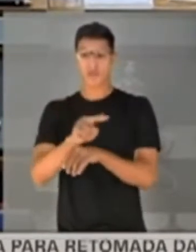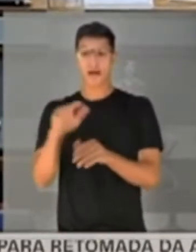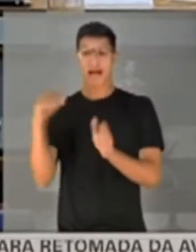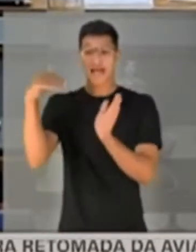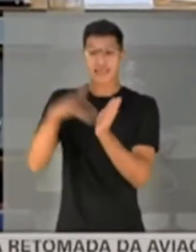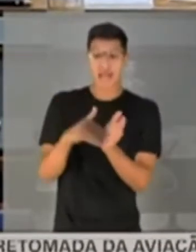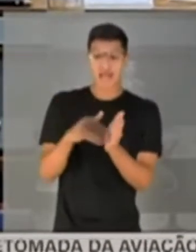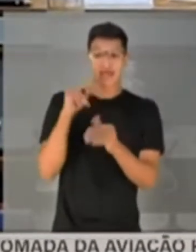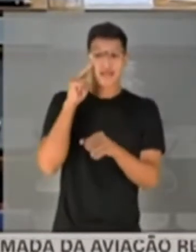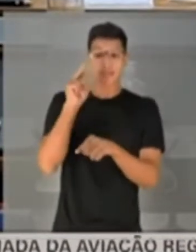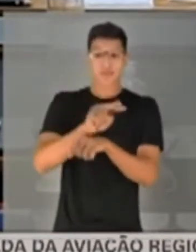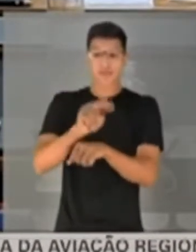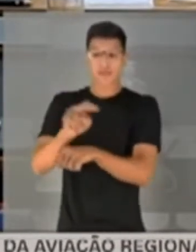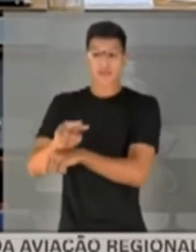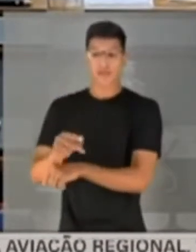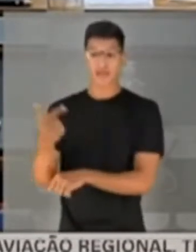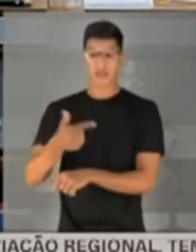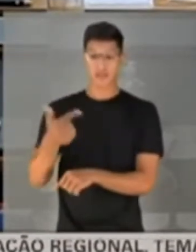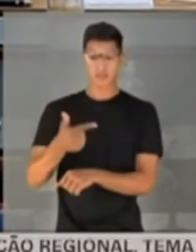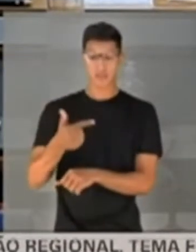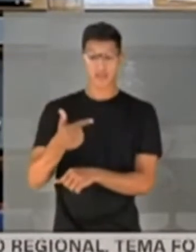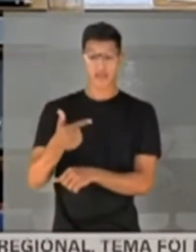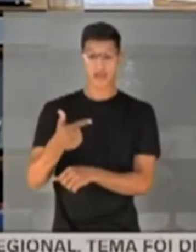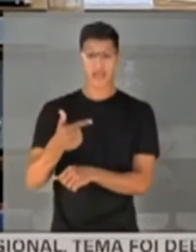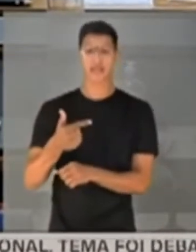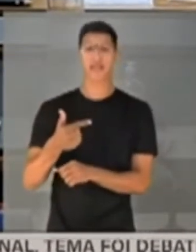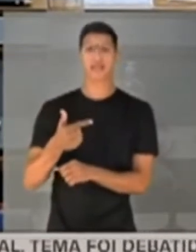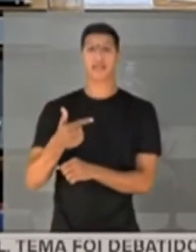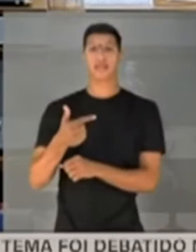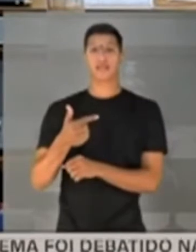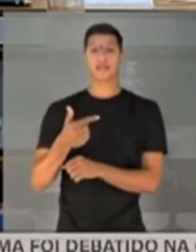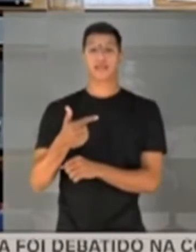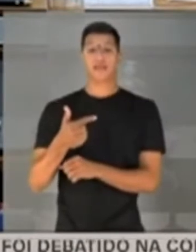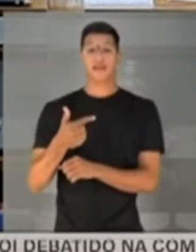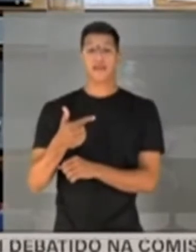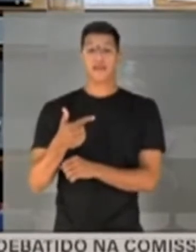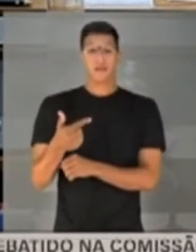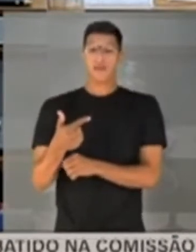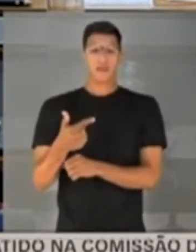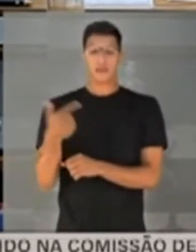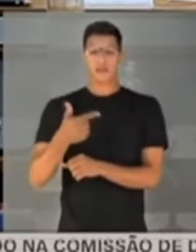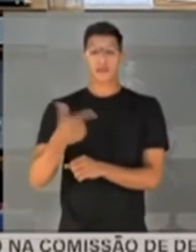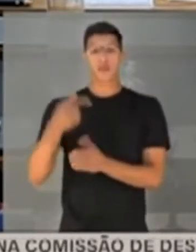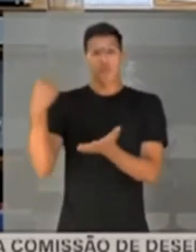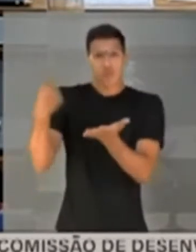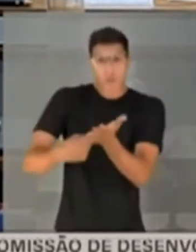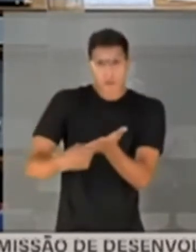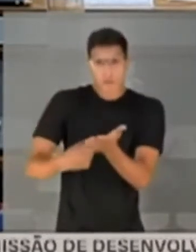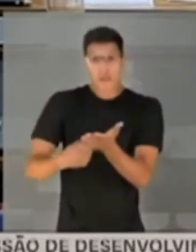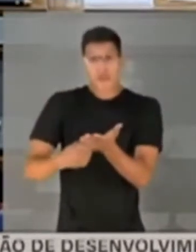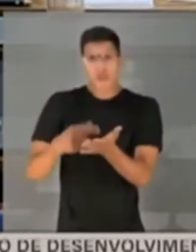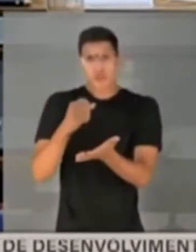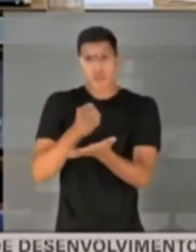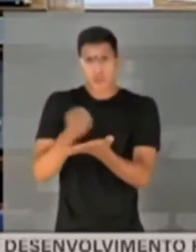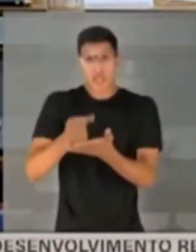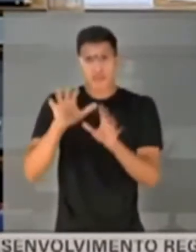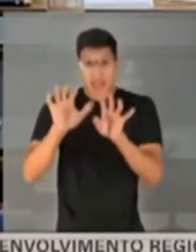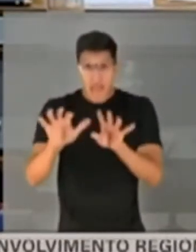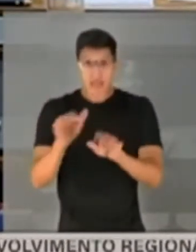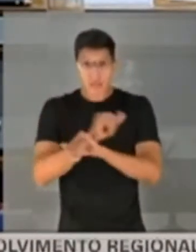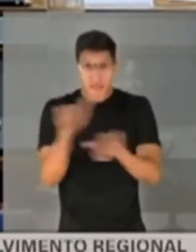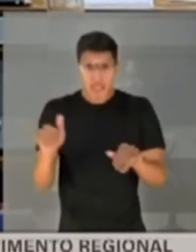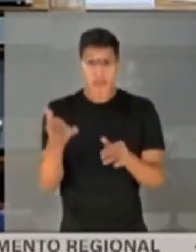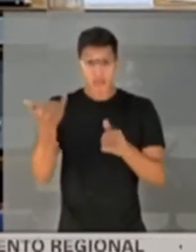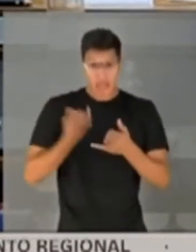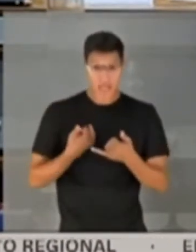descumprimento da segunda... Da segunda... Do segundo compromisso do contrato. É isso que a senhora está dizendo?